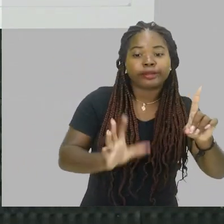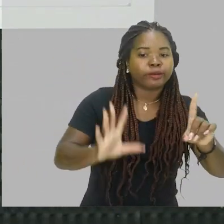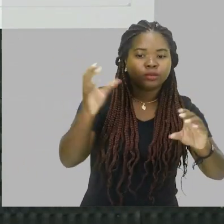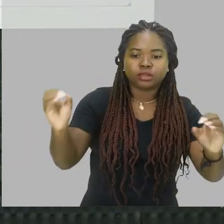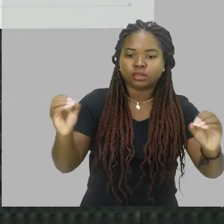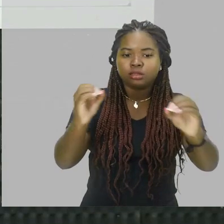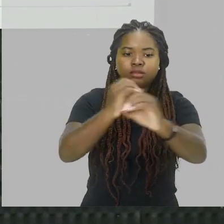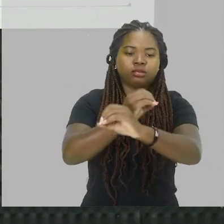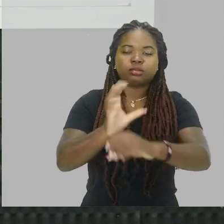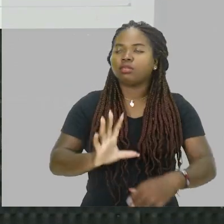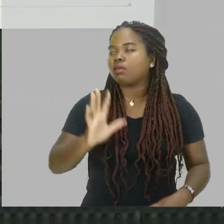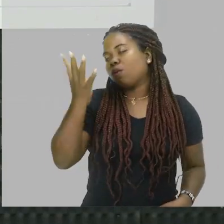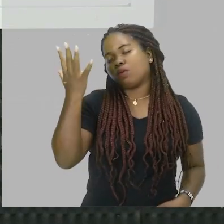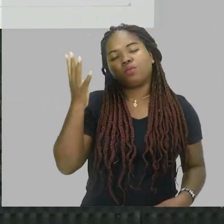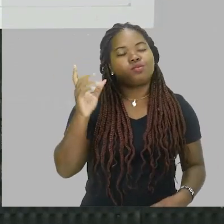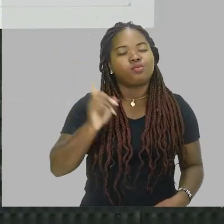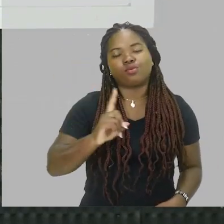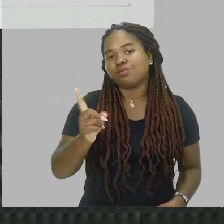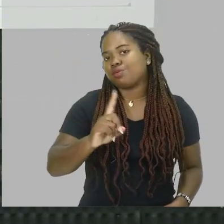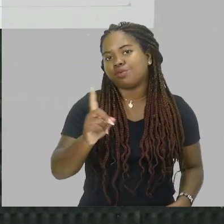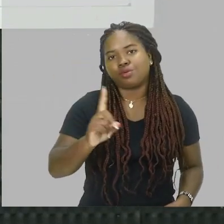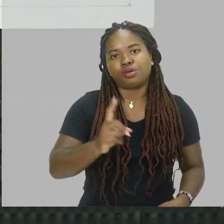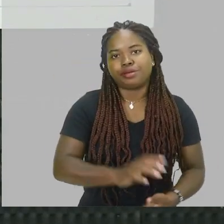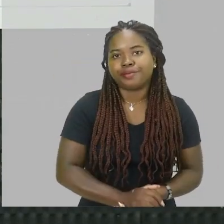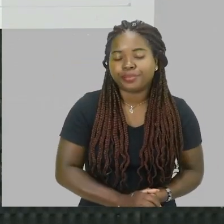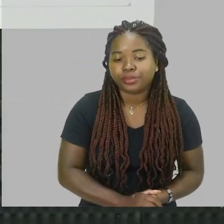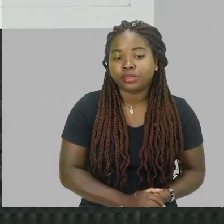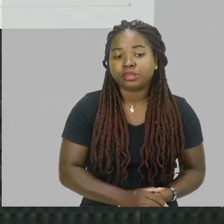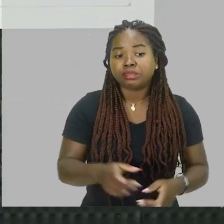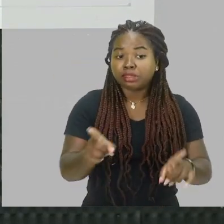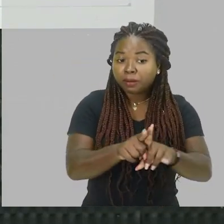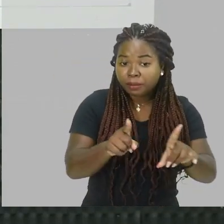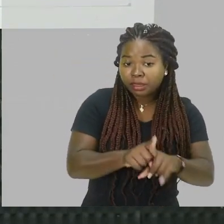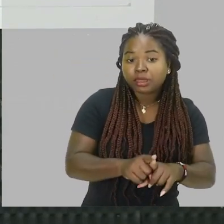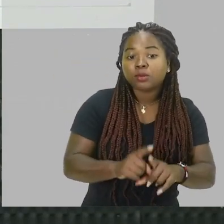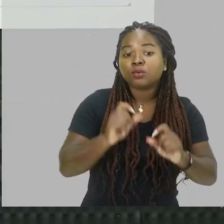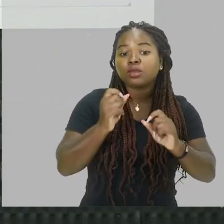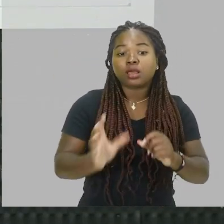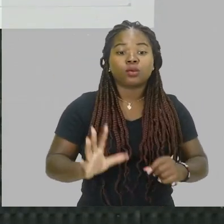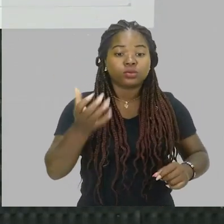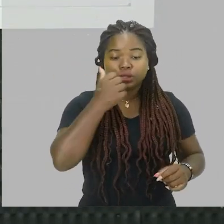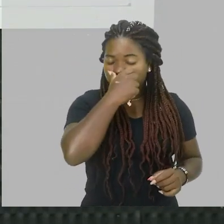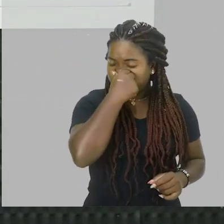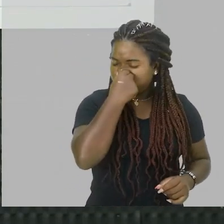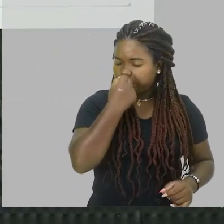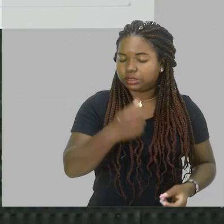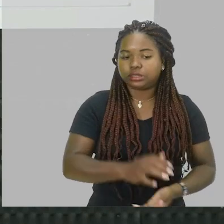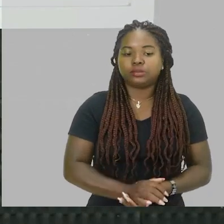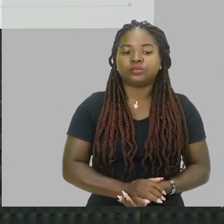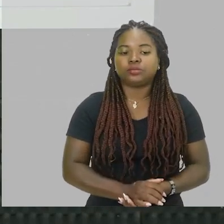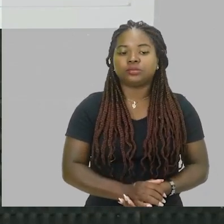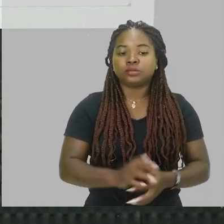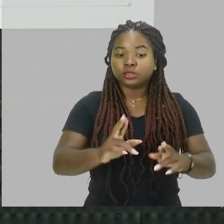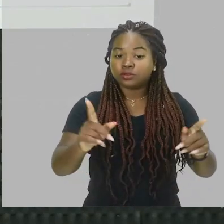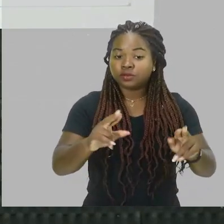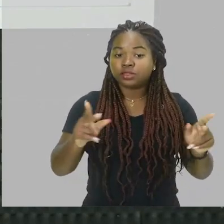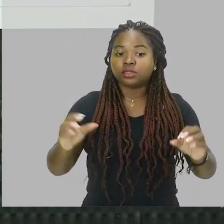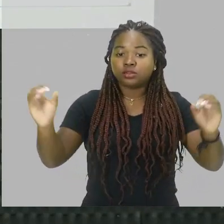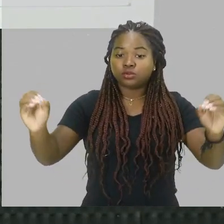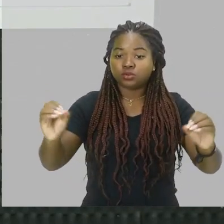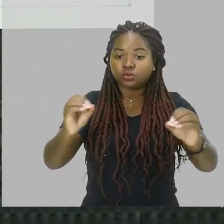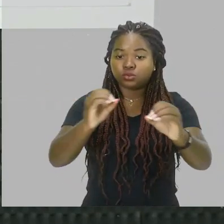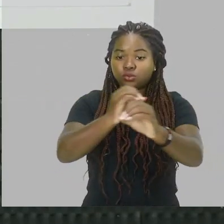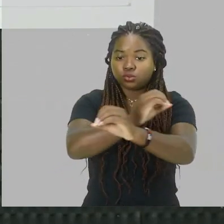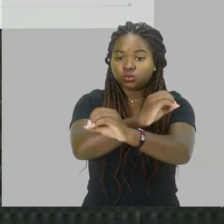eclipse, isso não acontece, certo? Uma outra coisa, o eclipse solar, diferenciando, o eclipse solar é quando a